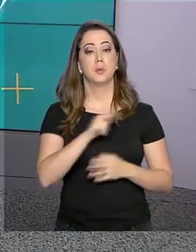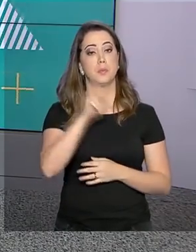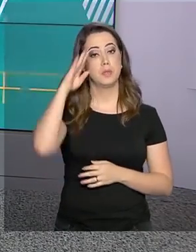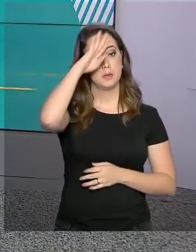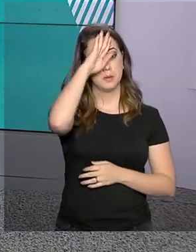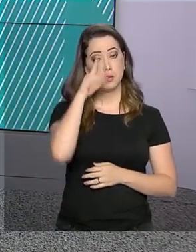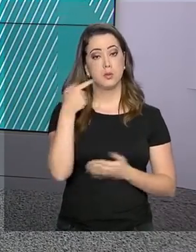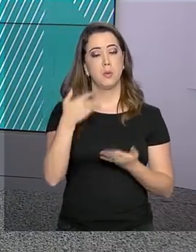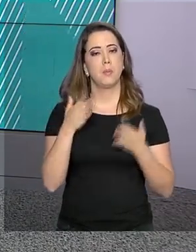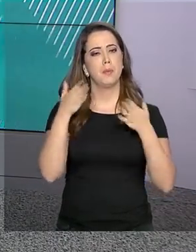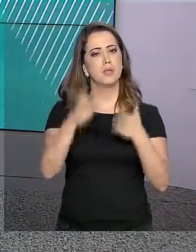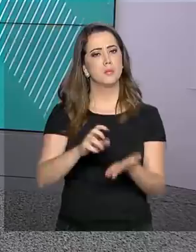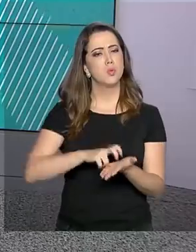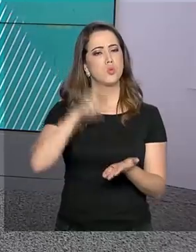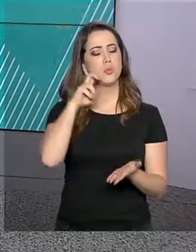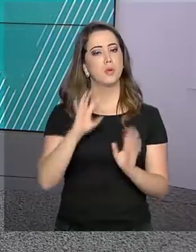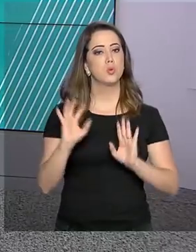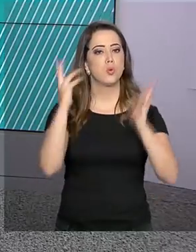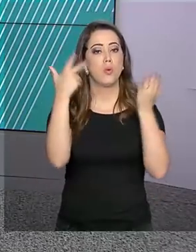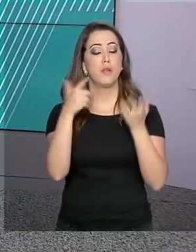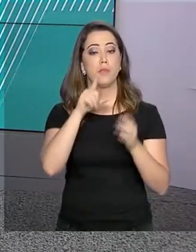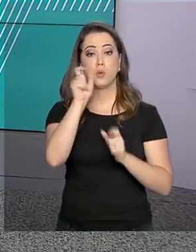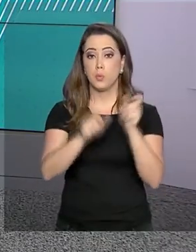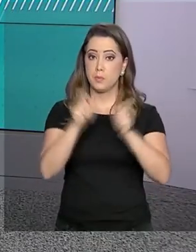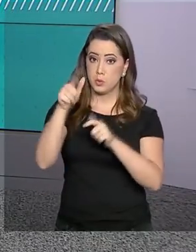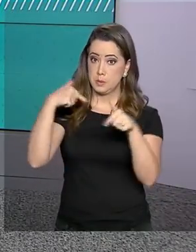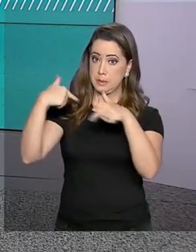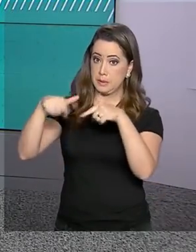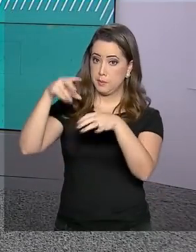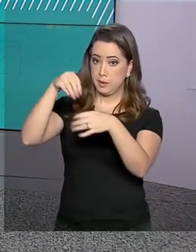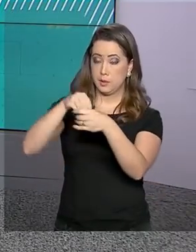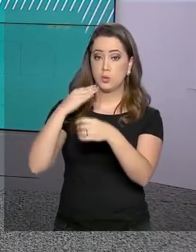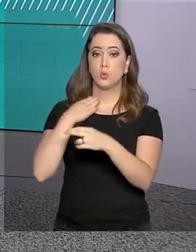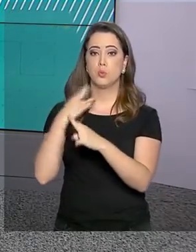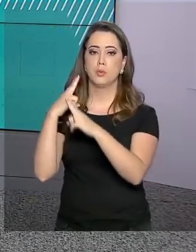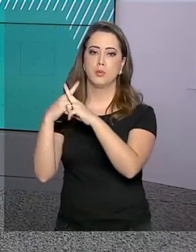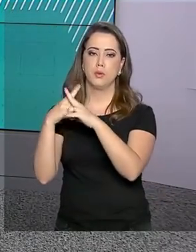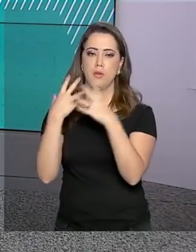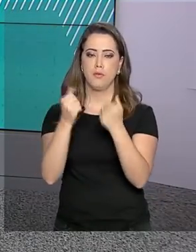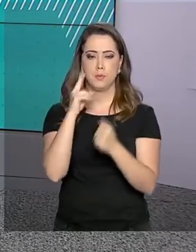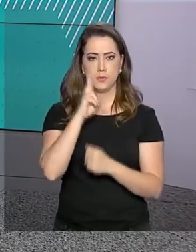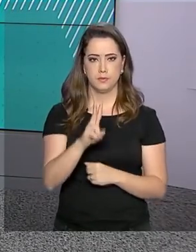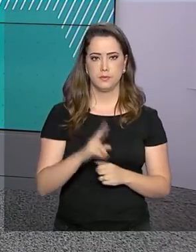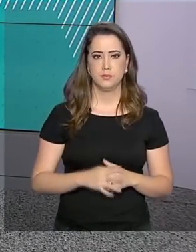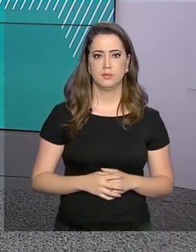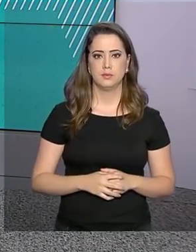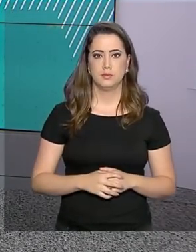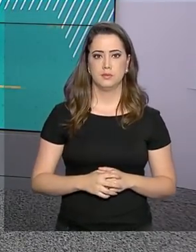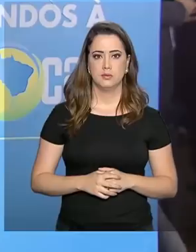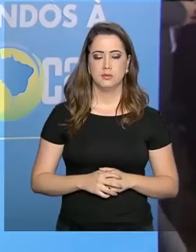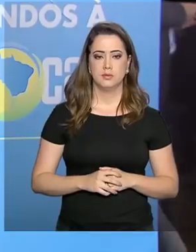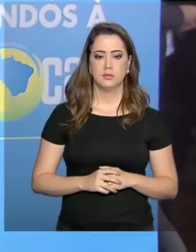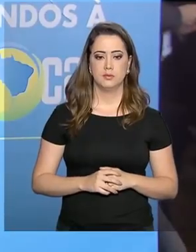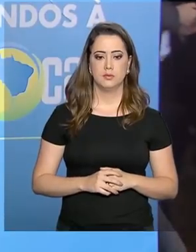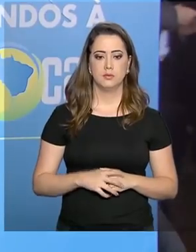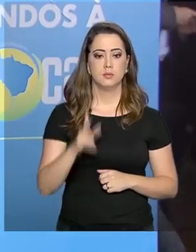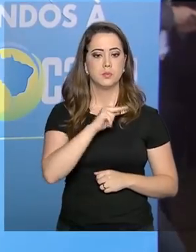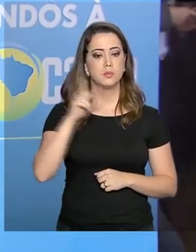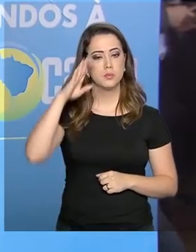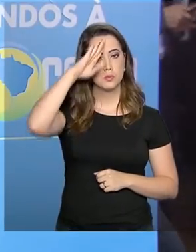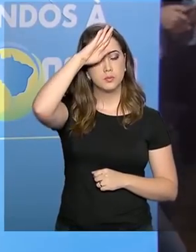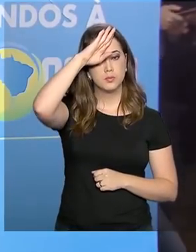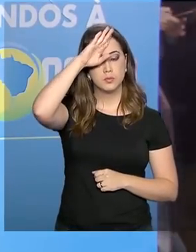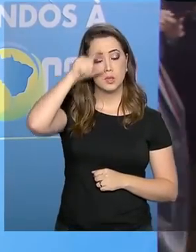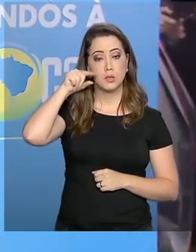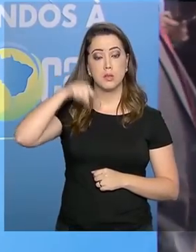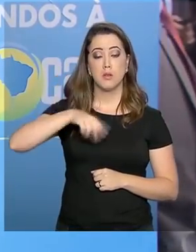participou pela manhã de um evento com funcionários da Caixa Econômica. Veja os detalhes. O presidente Jair